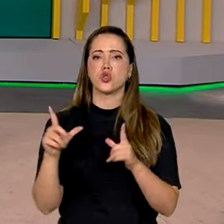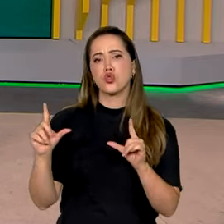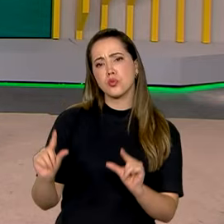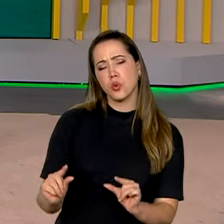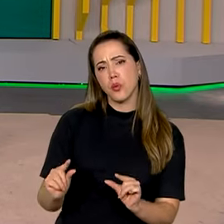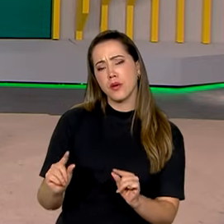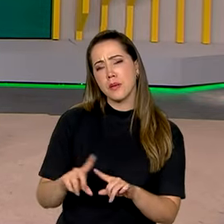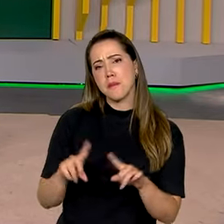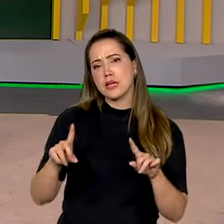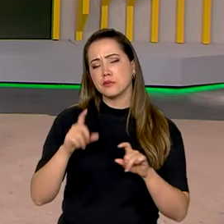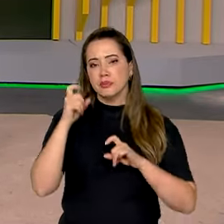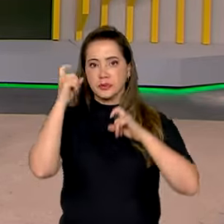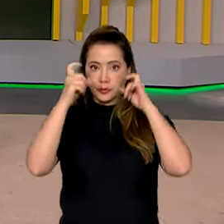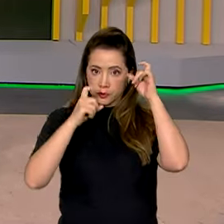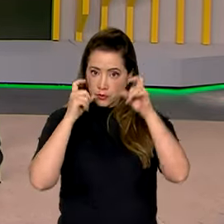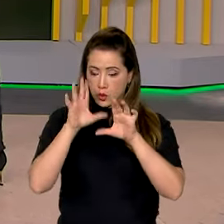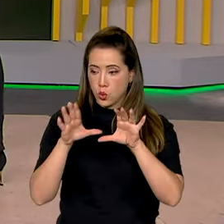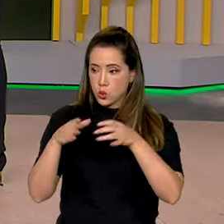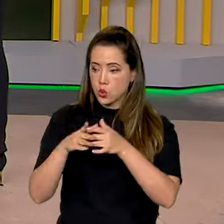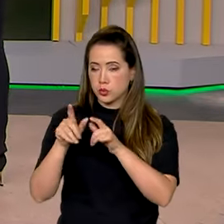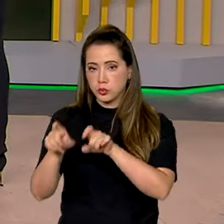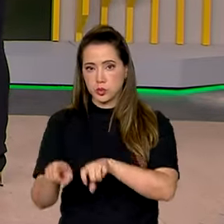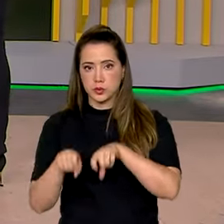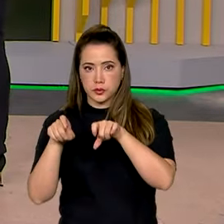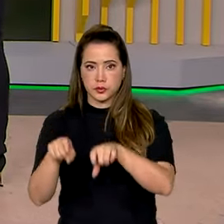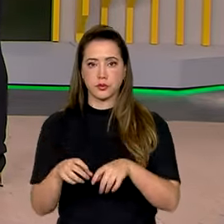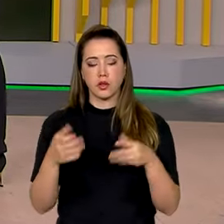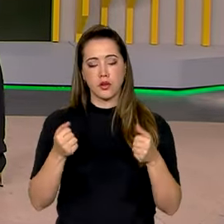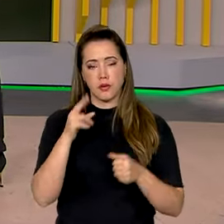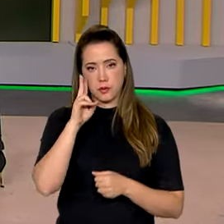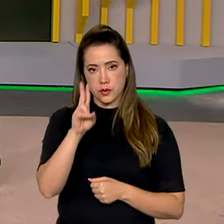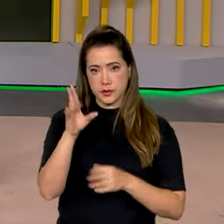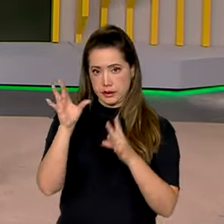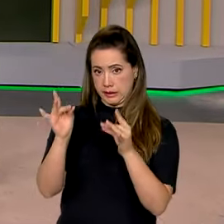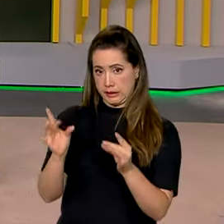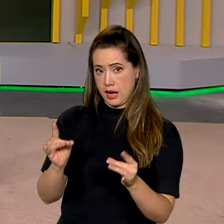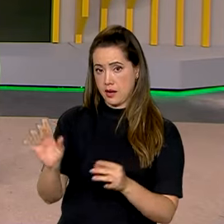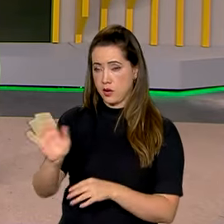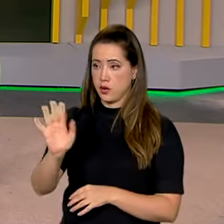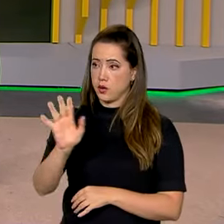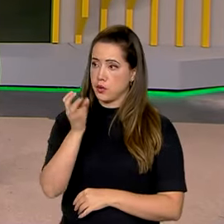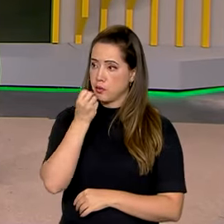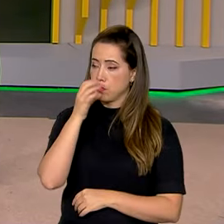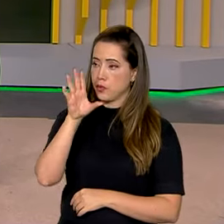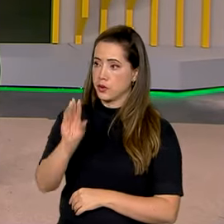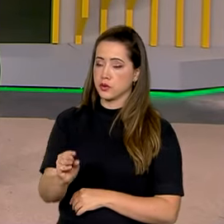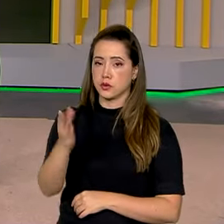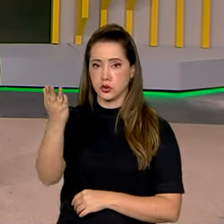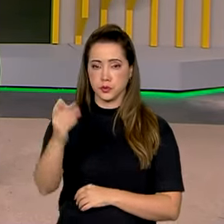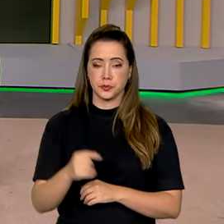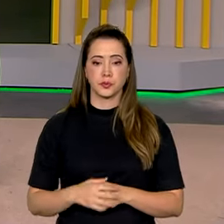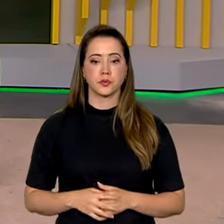A repórter Gabriela Noronha, que vai trazer mais informações a respeito pra gente. Oi, Gabriela, boa noite.